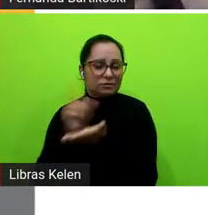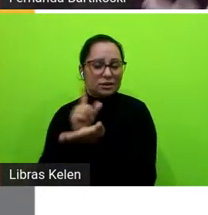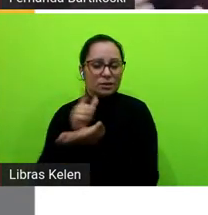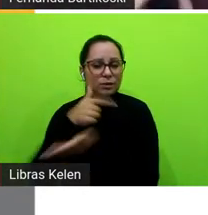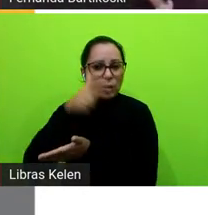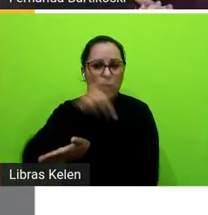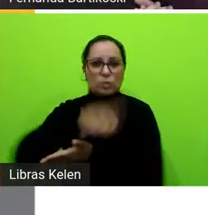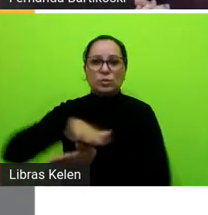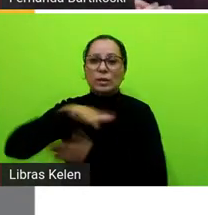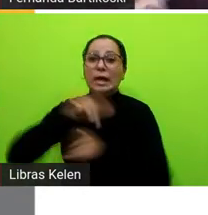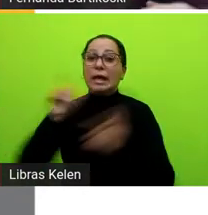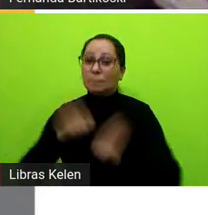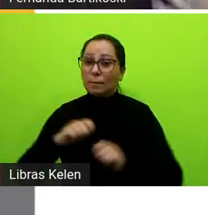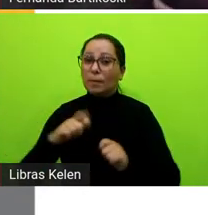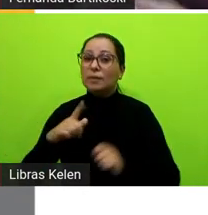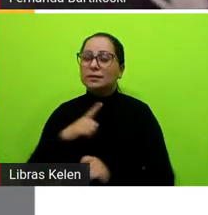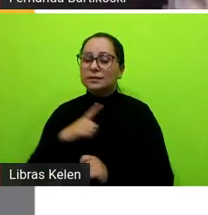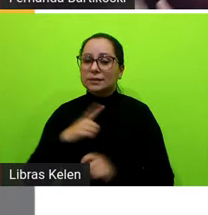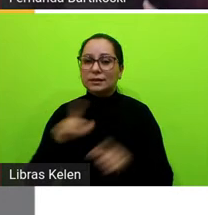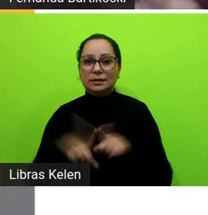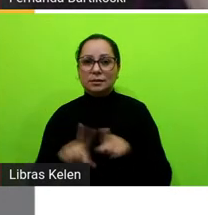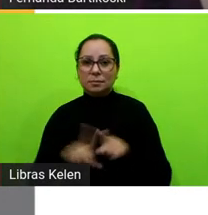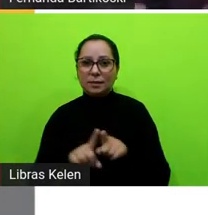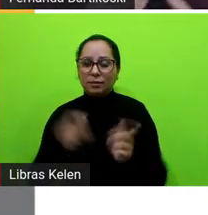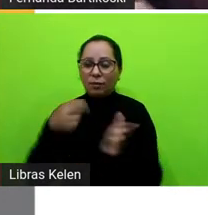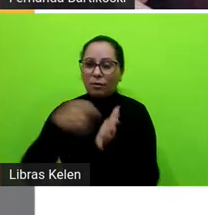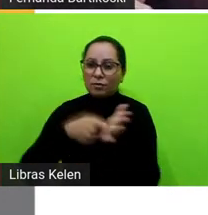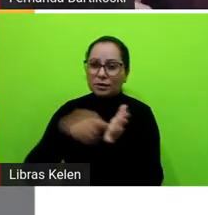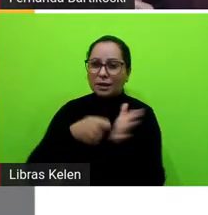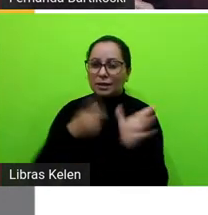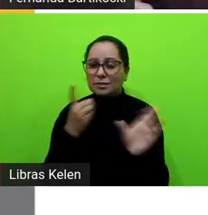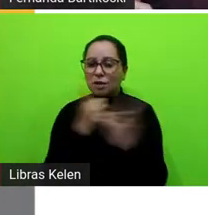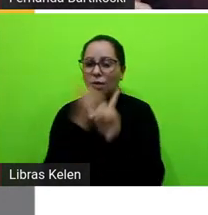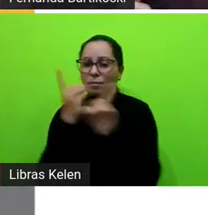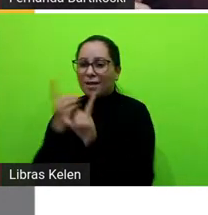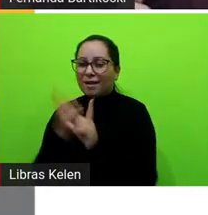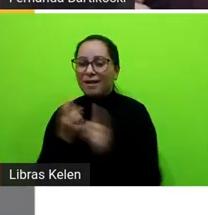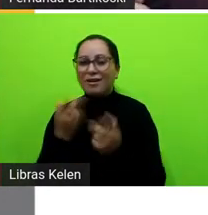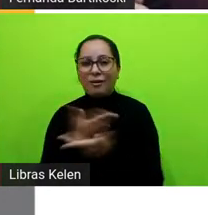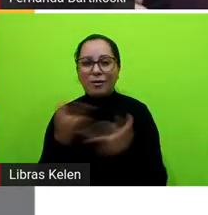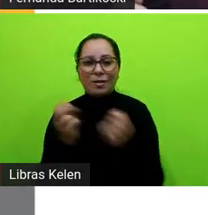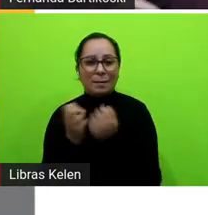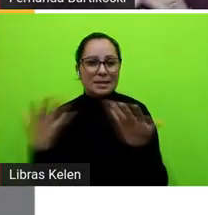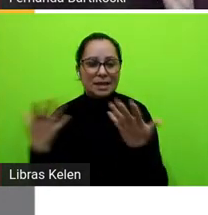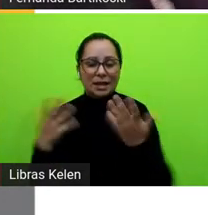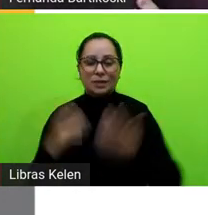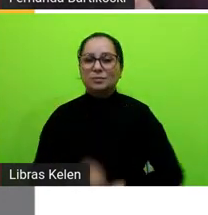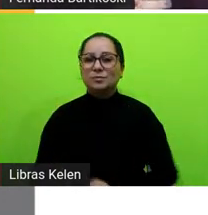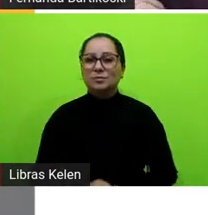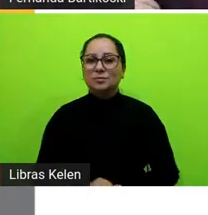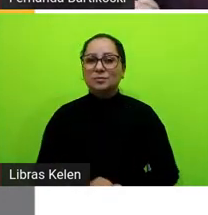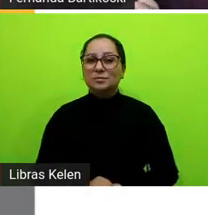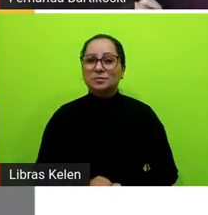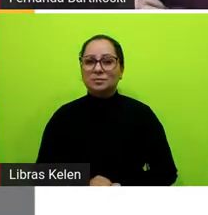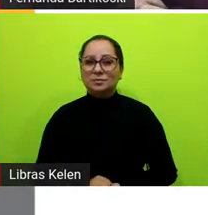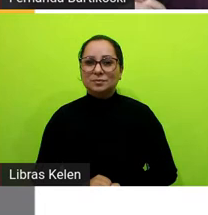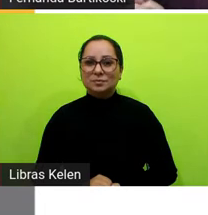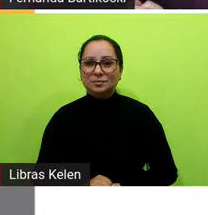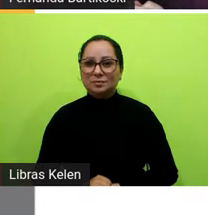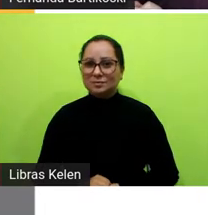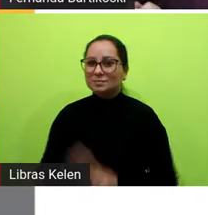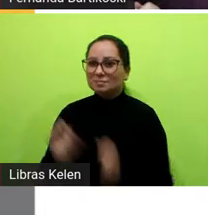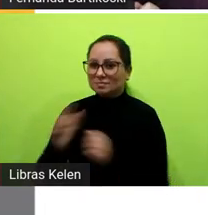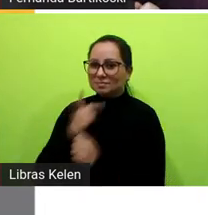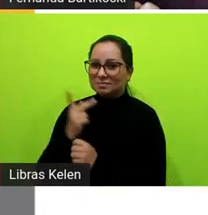também tem essa tentativa de desvendar enigmas mistérios e se você pode falar Anderson